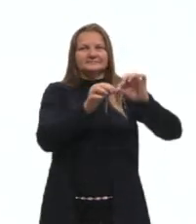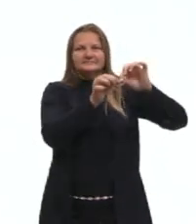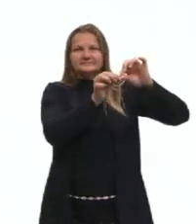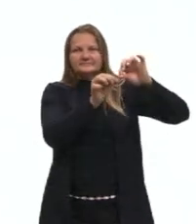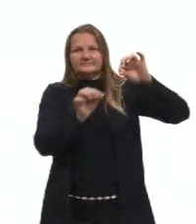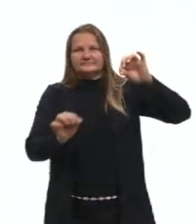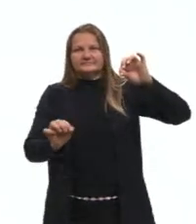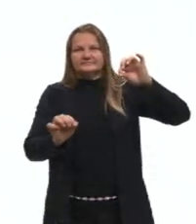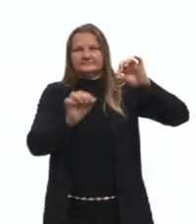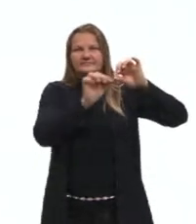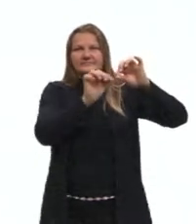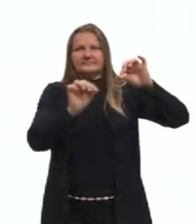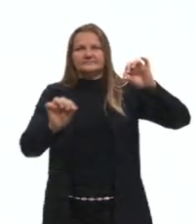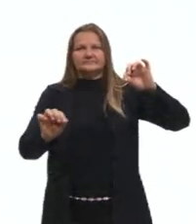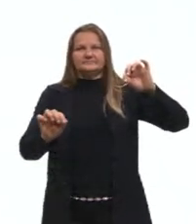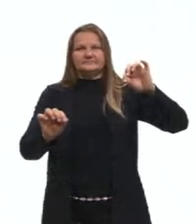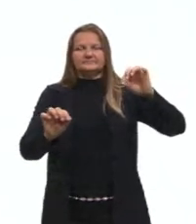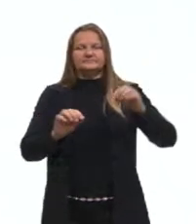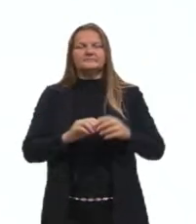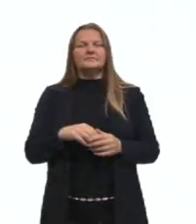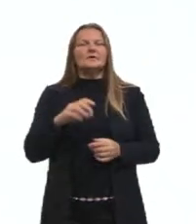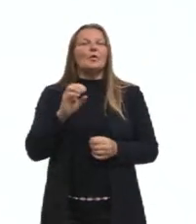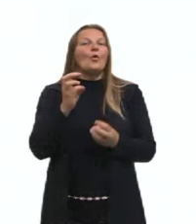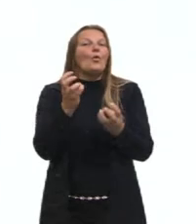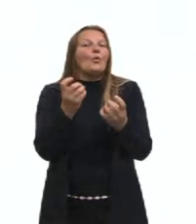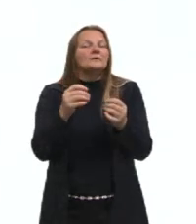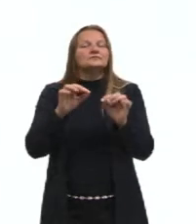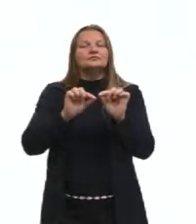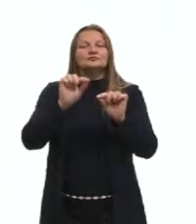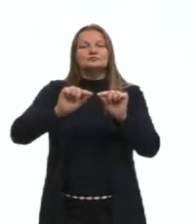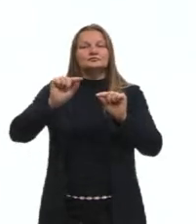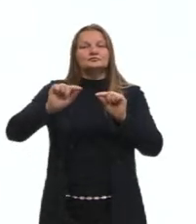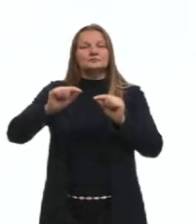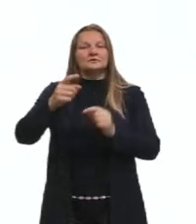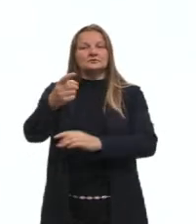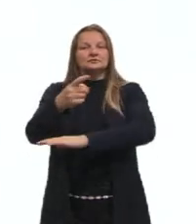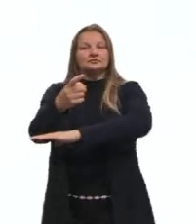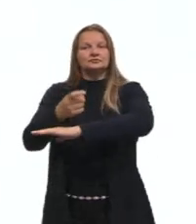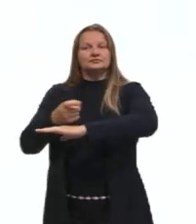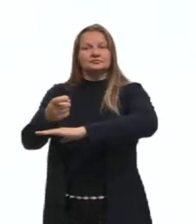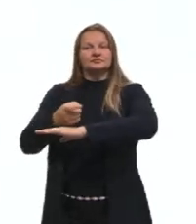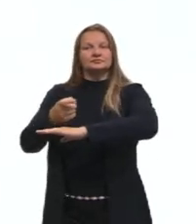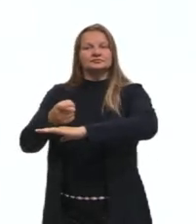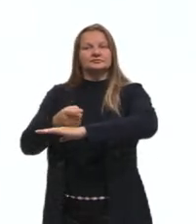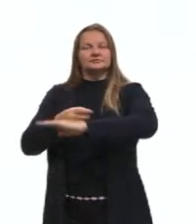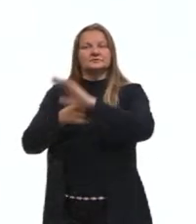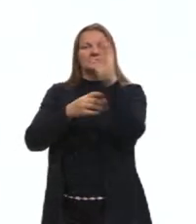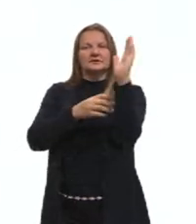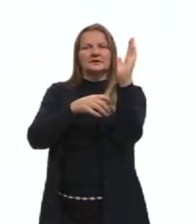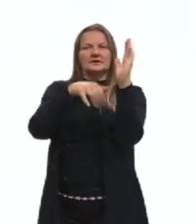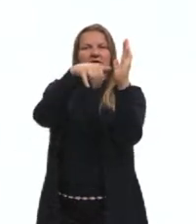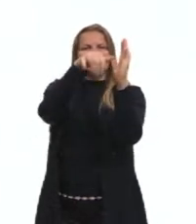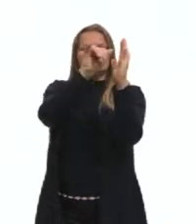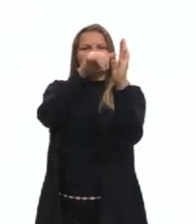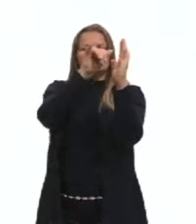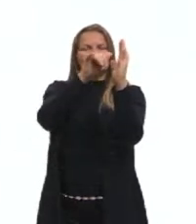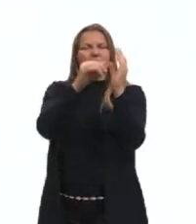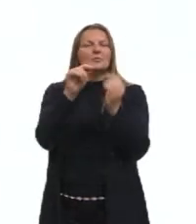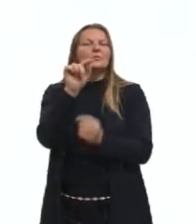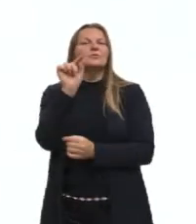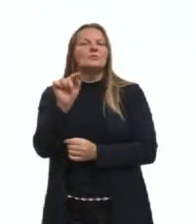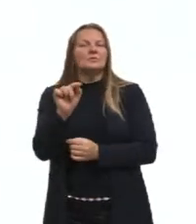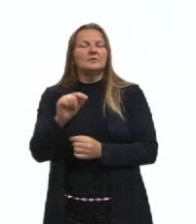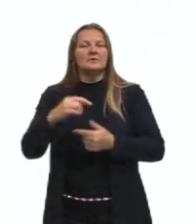preciso ver quanto que variou o eixo X e quanto que variou o eixo Y. Então, aqui nós vamos definir o nosso